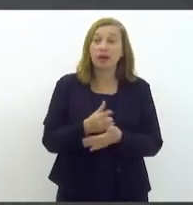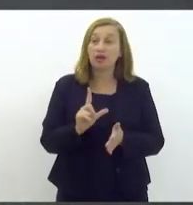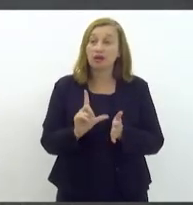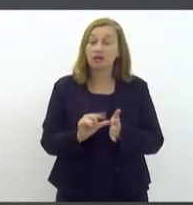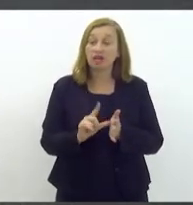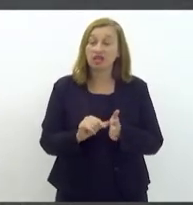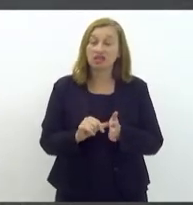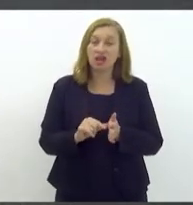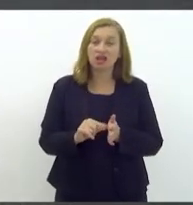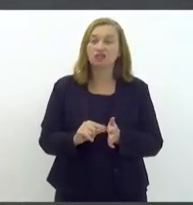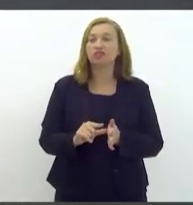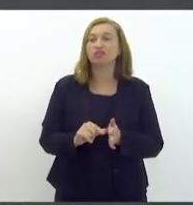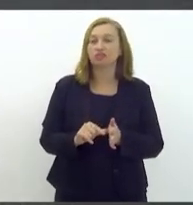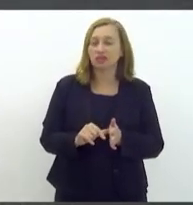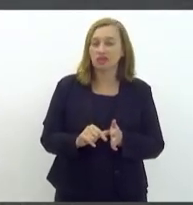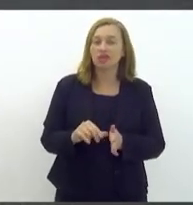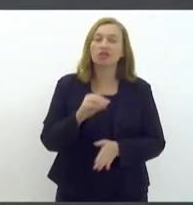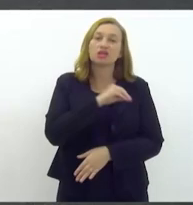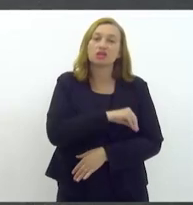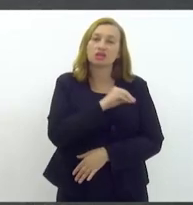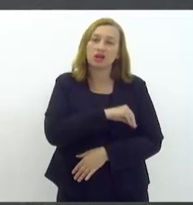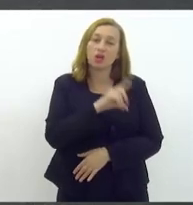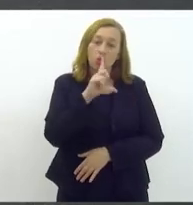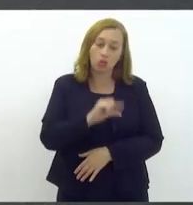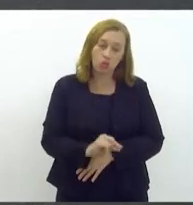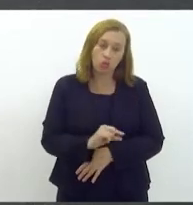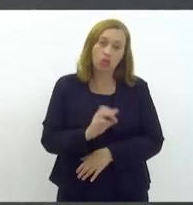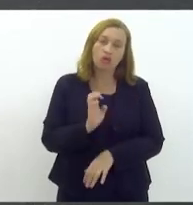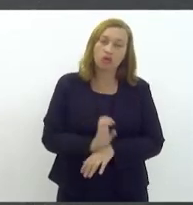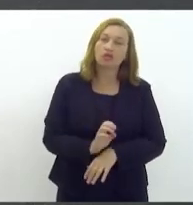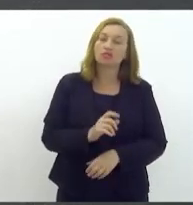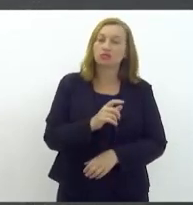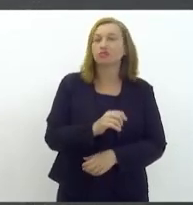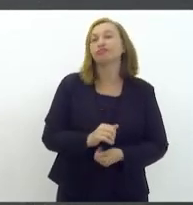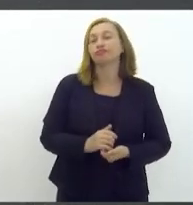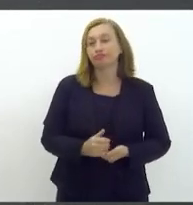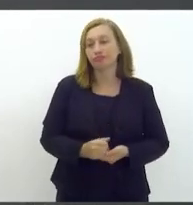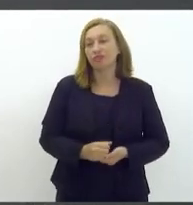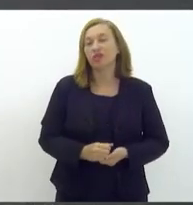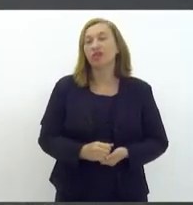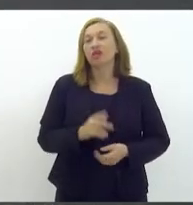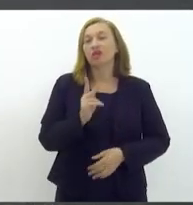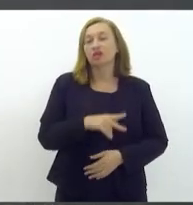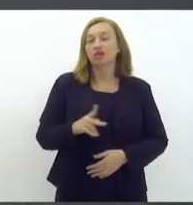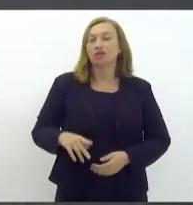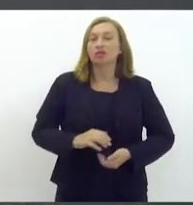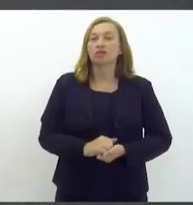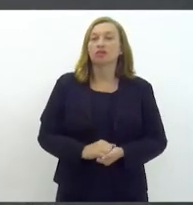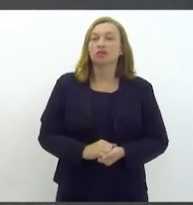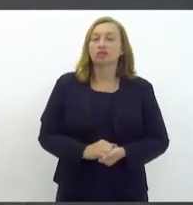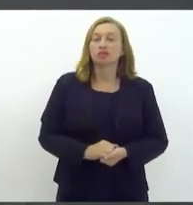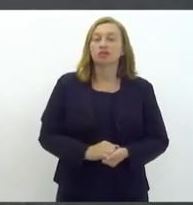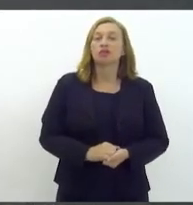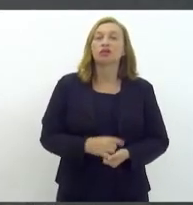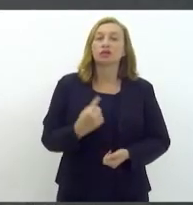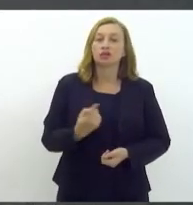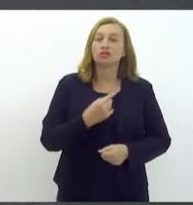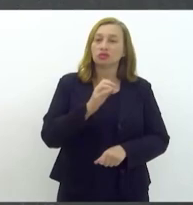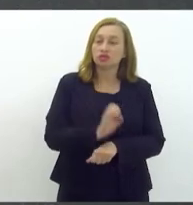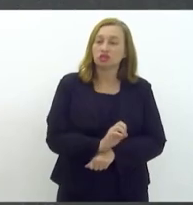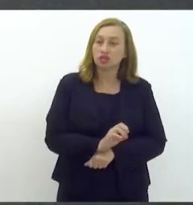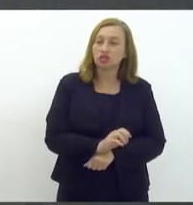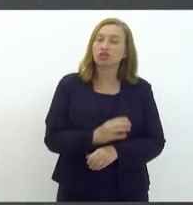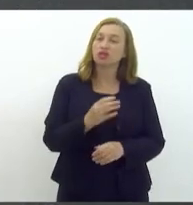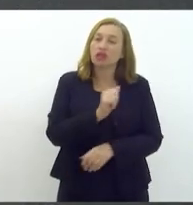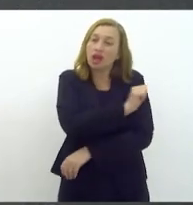mais baixos dentre todas as redes estaduais do Brasil para os seus professores. Mas nós estamos num Estado que